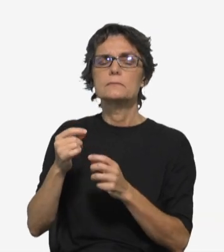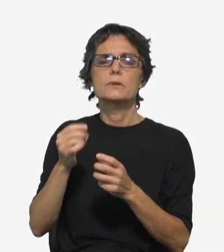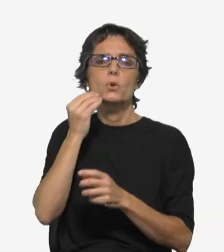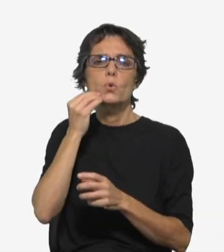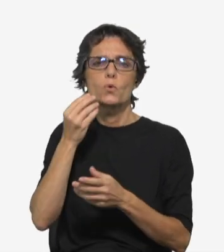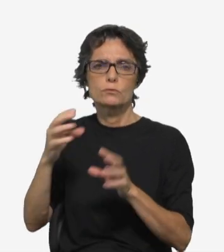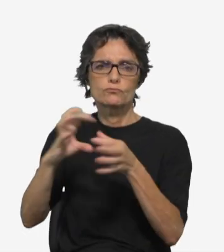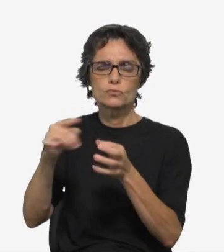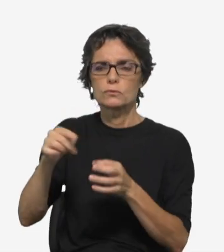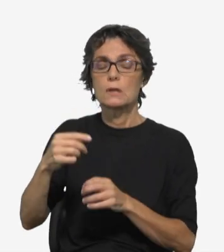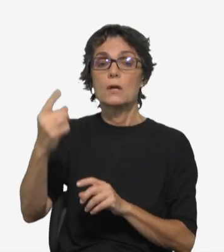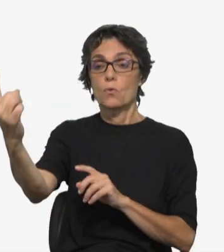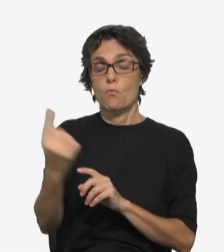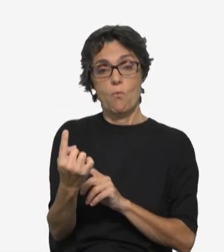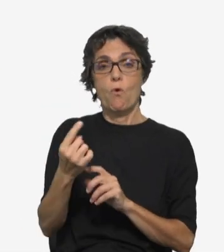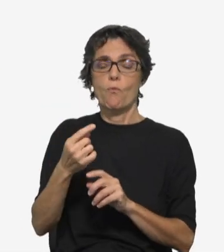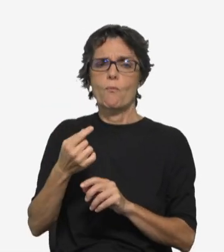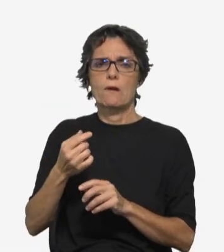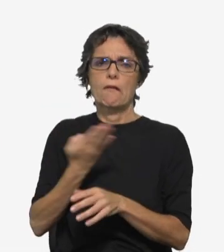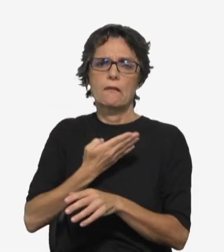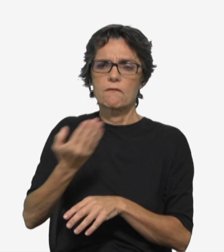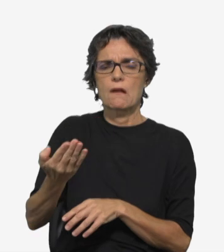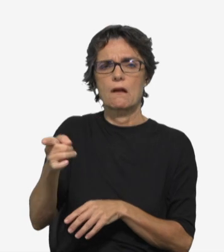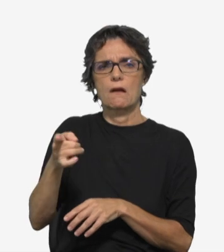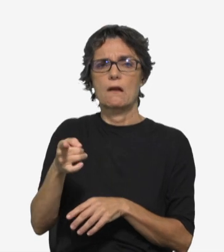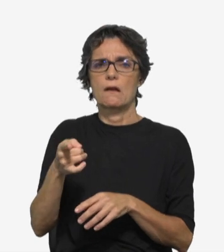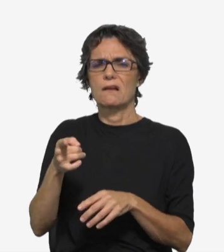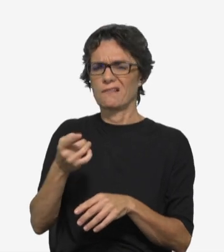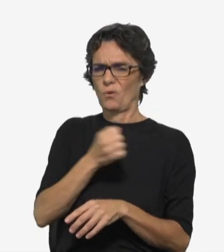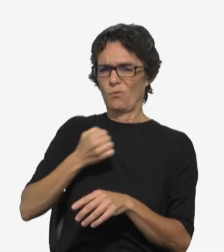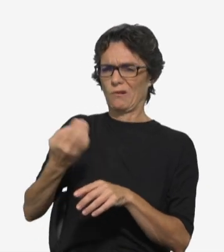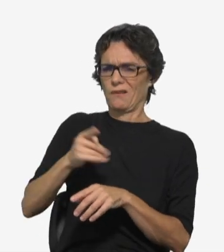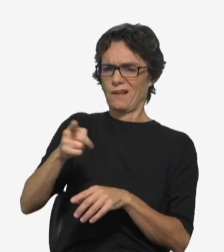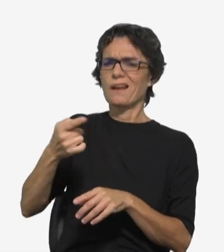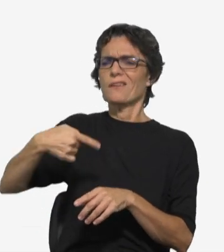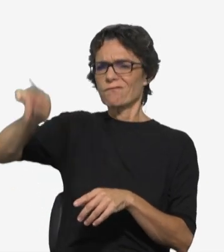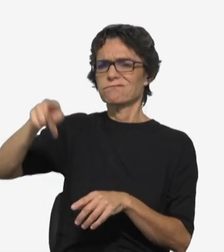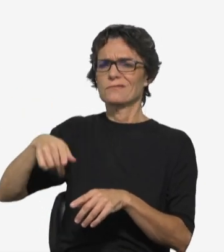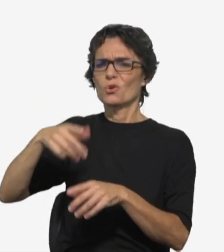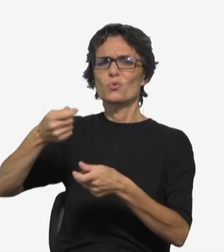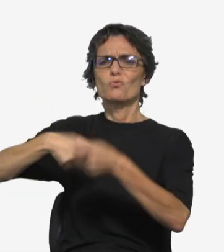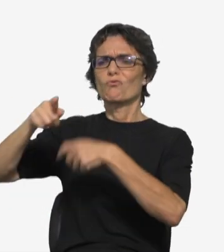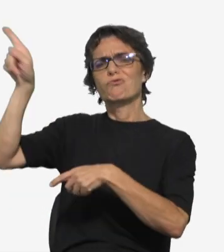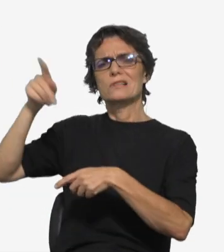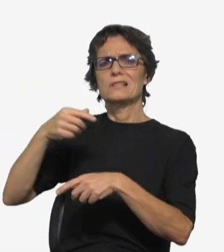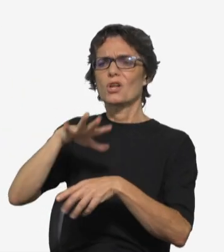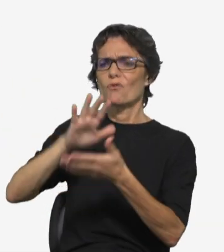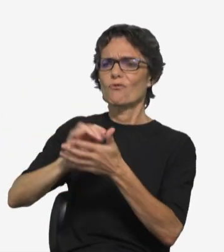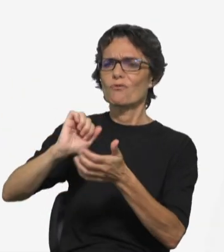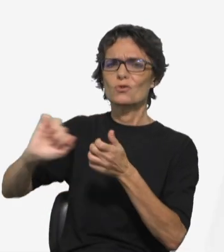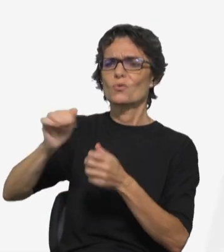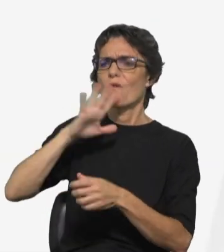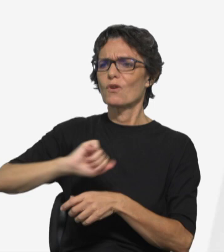tendo com o que pagar, o Senhor mandou que fosse vendido, com a mulher, os filhos e tudo quanto possuía,